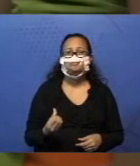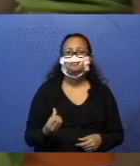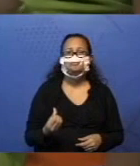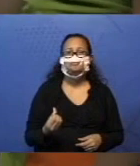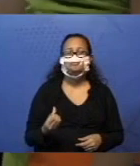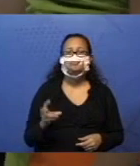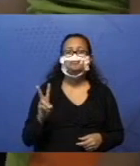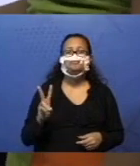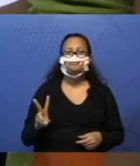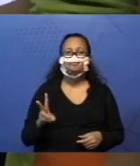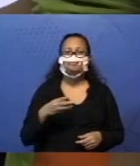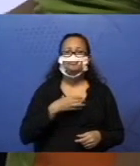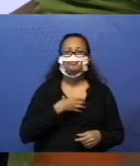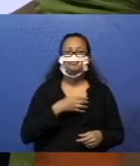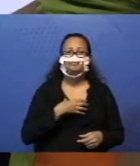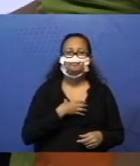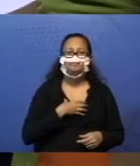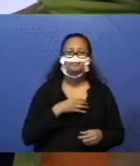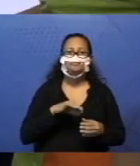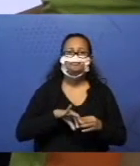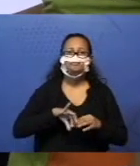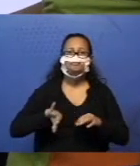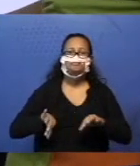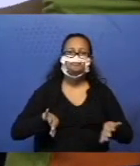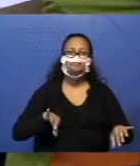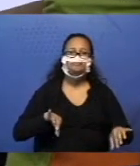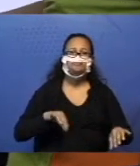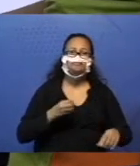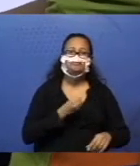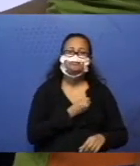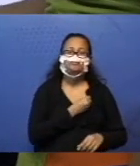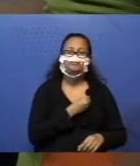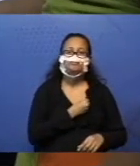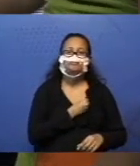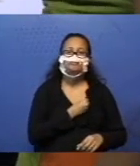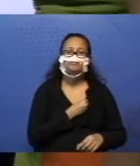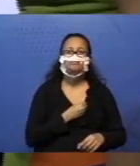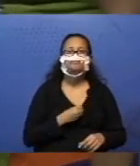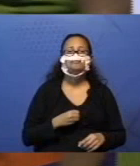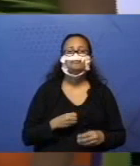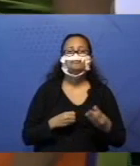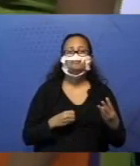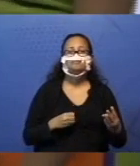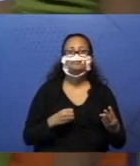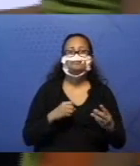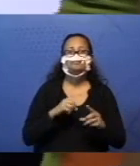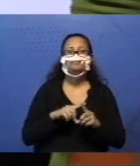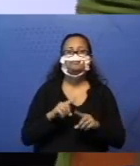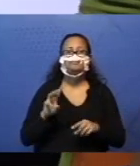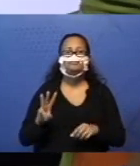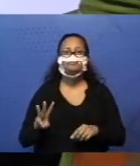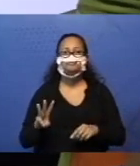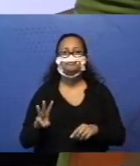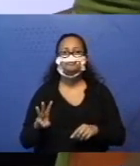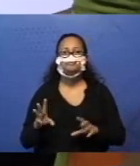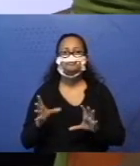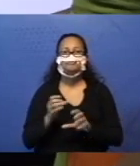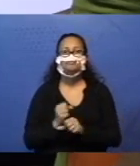decompor. Pode ser três mais três, não é seis? Ou do lado de cá.